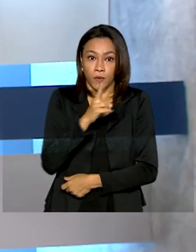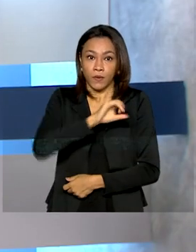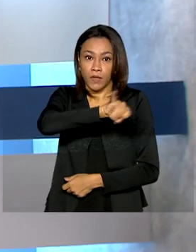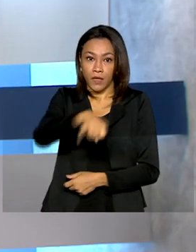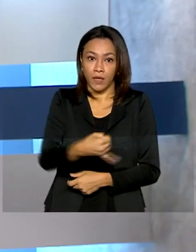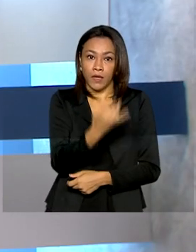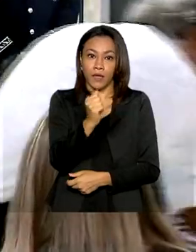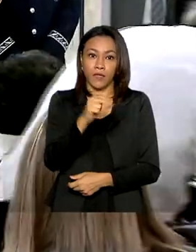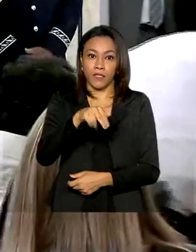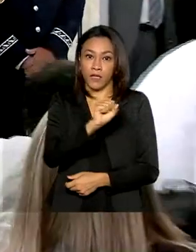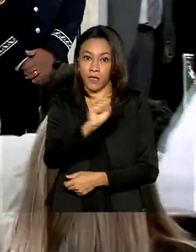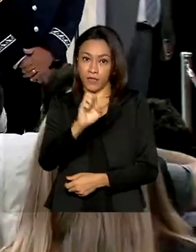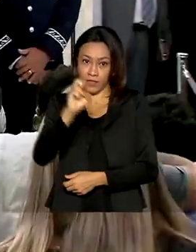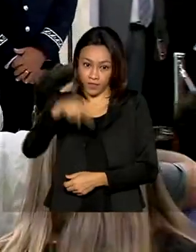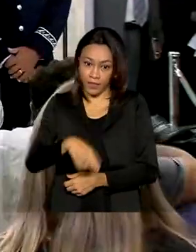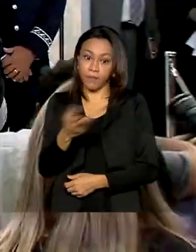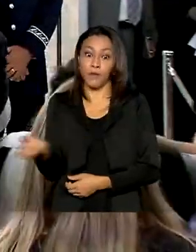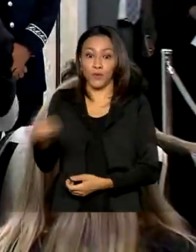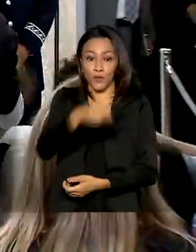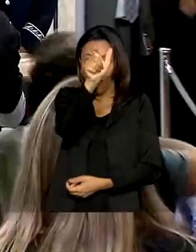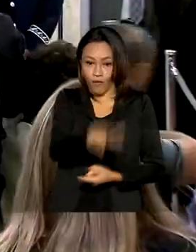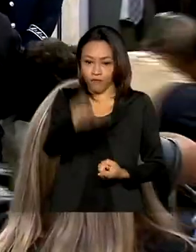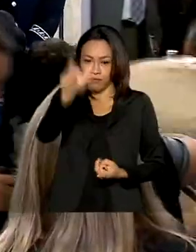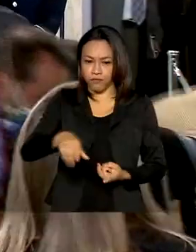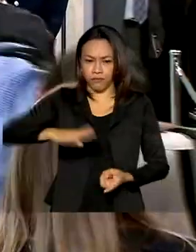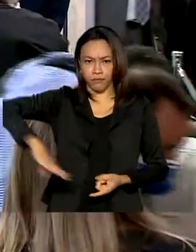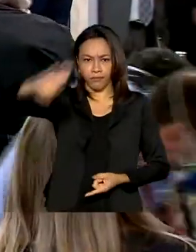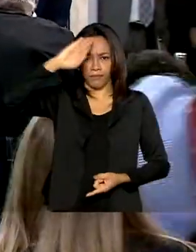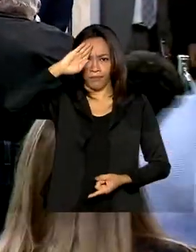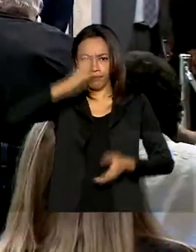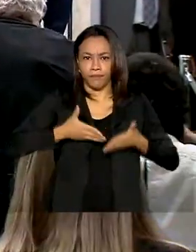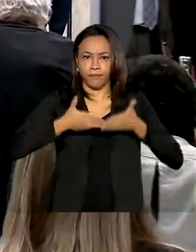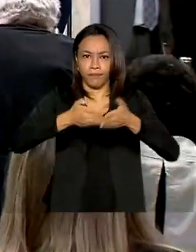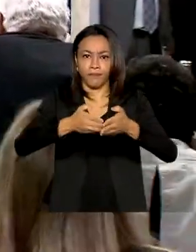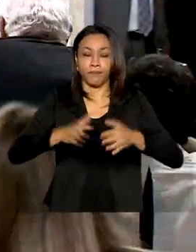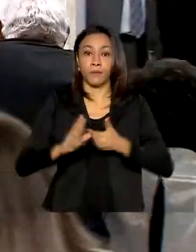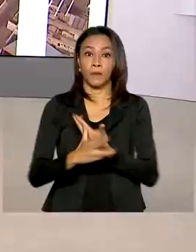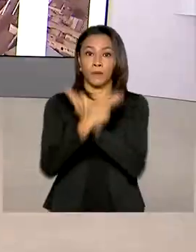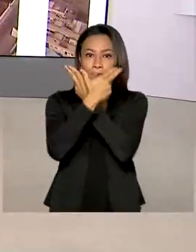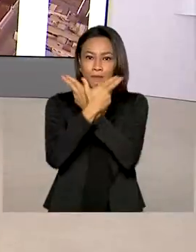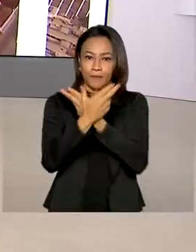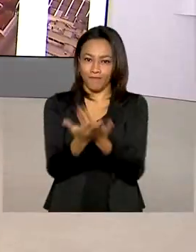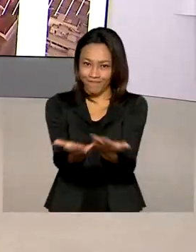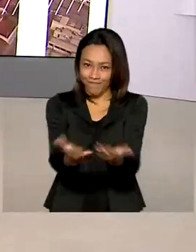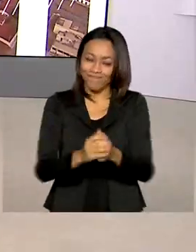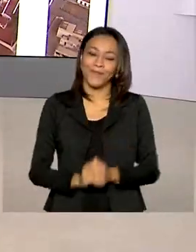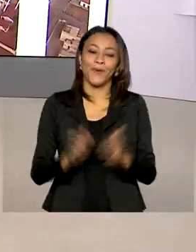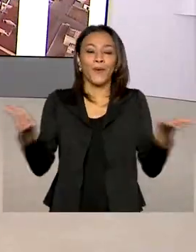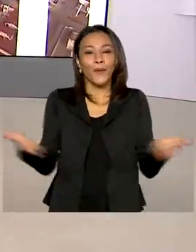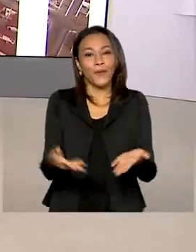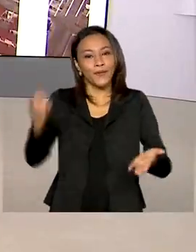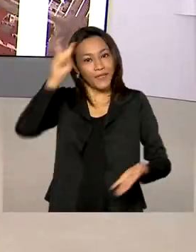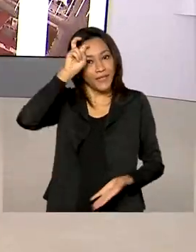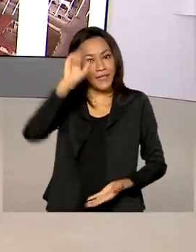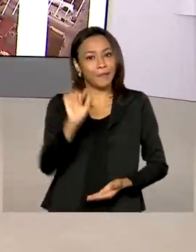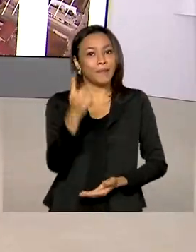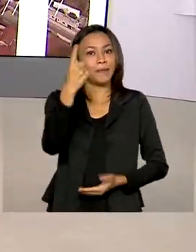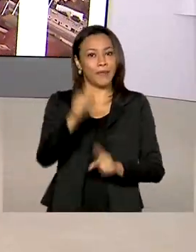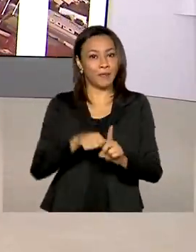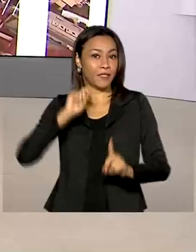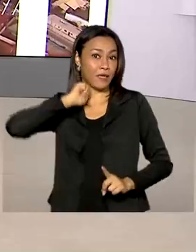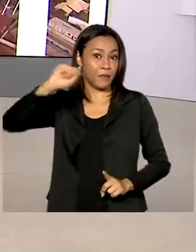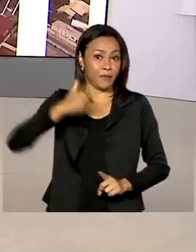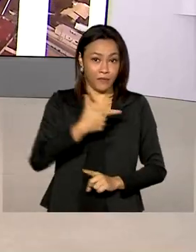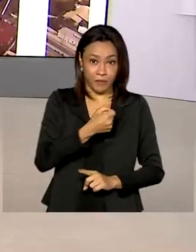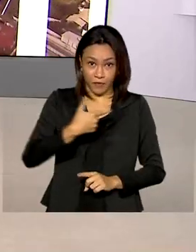também os novos comandantes do Exército, Marinha e Aeronáutica. Hoje é quinta-feira, 1º de abril